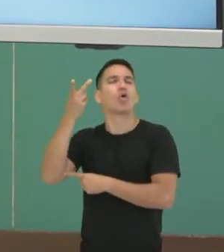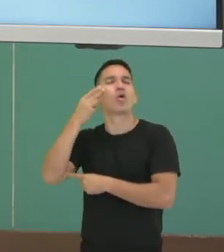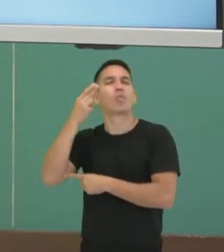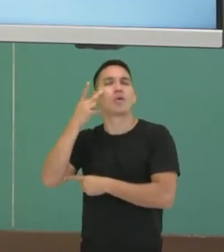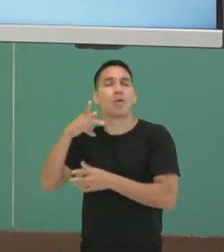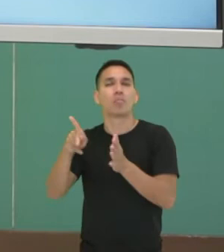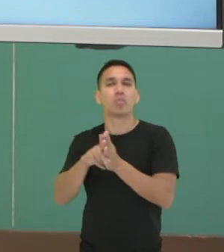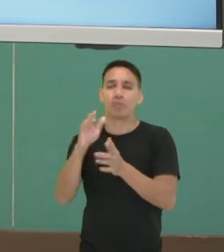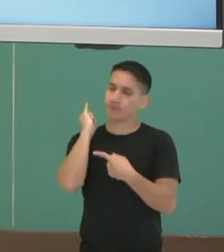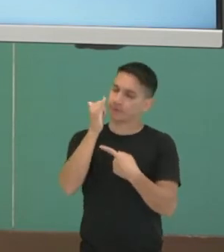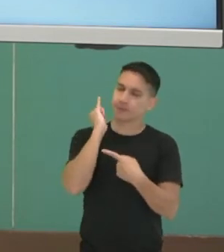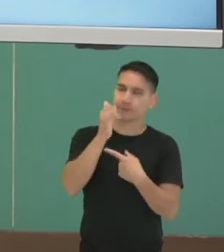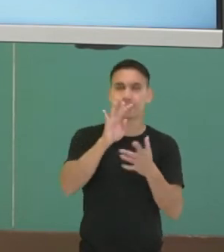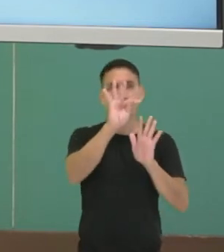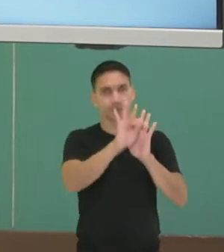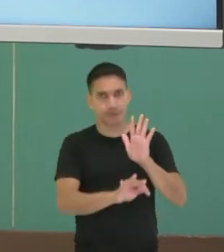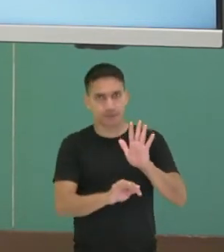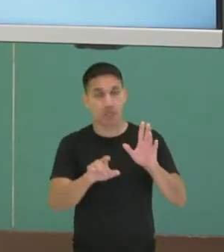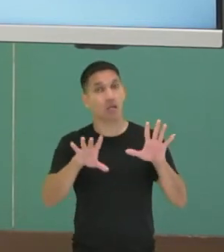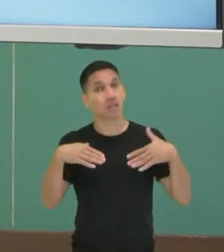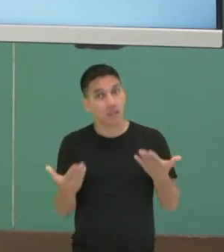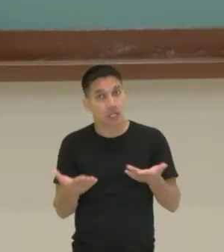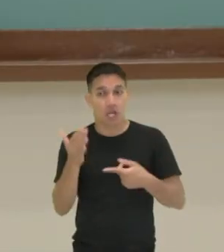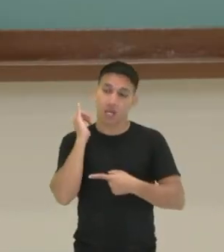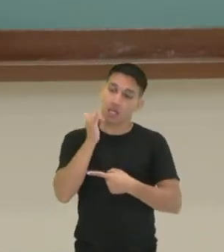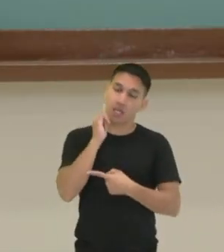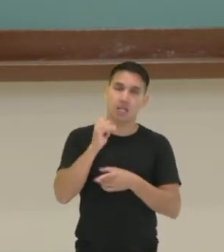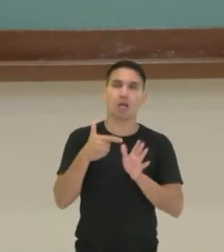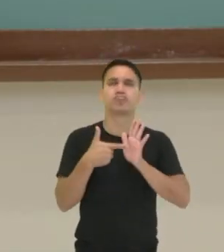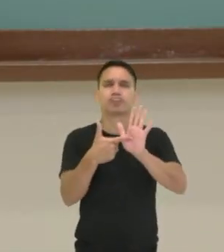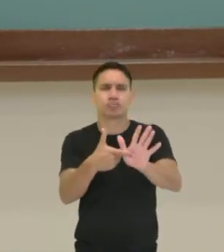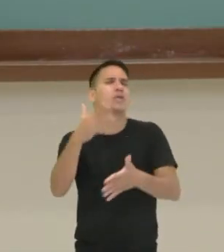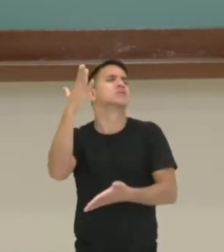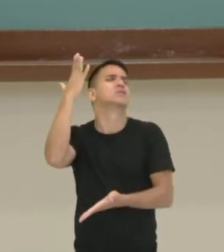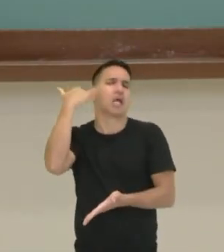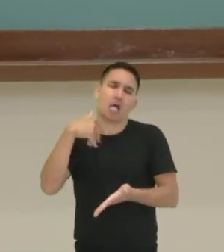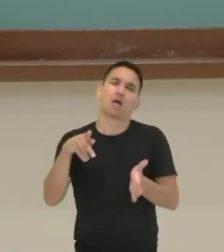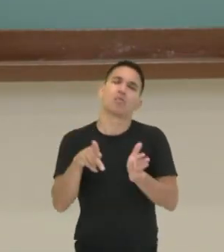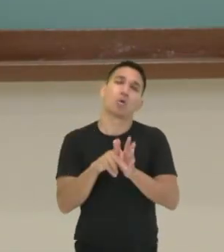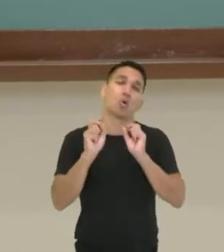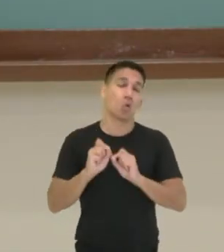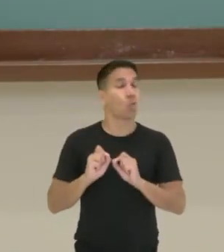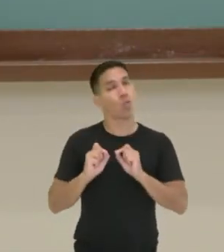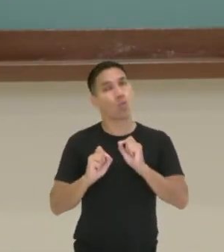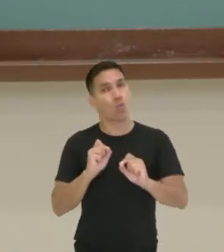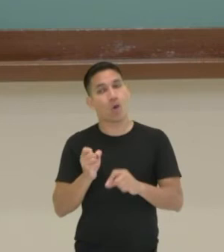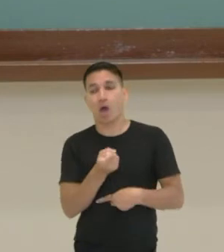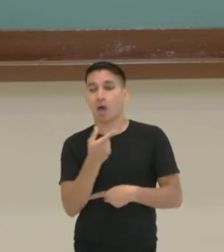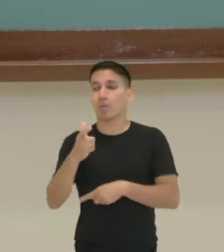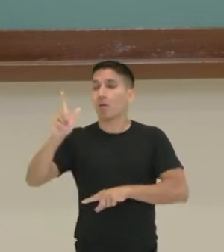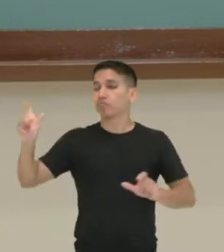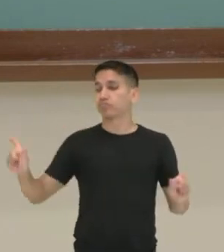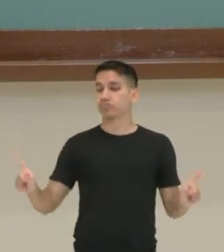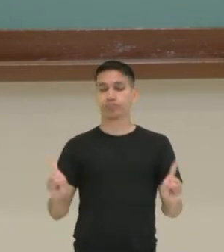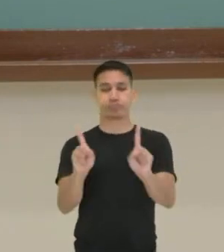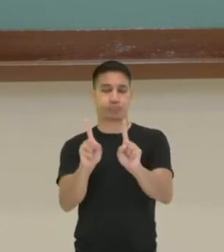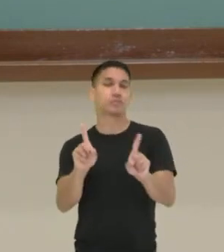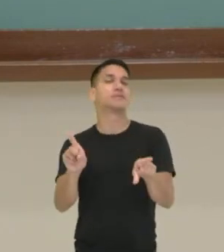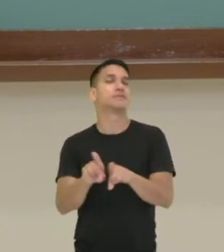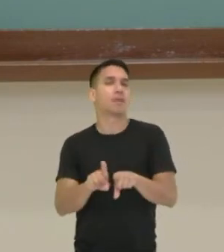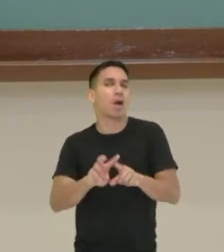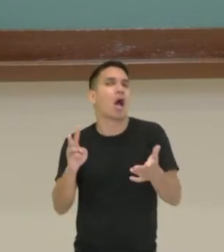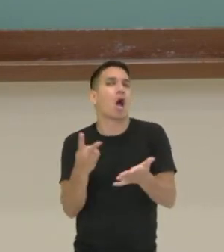narrativo, né? E enquanto texto narrativo, a gente sabe que pode ser que tenha personagens, né? As coisas